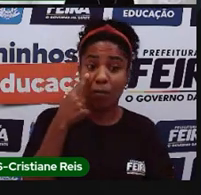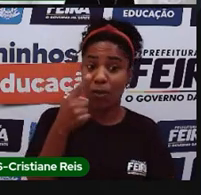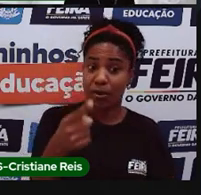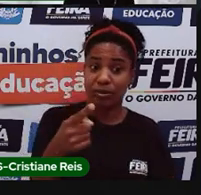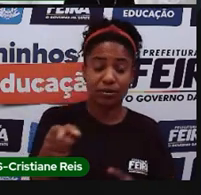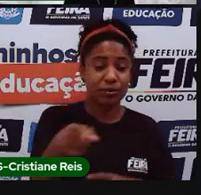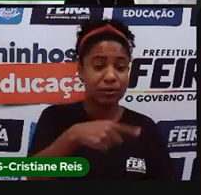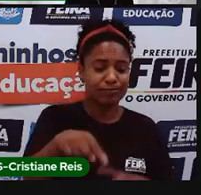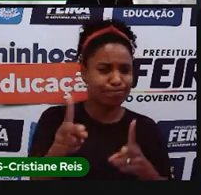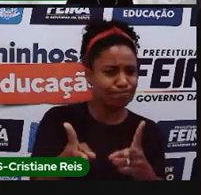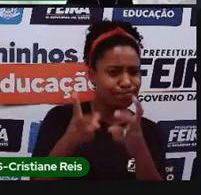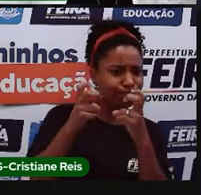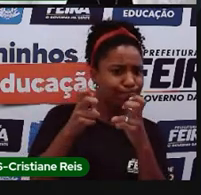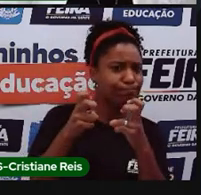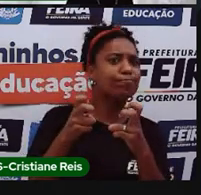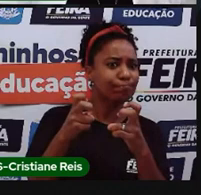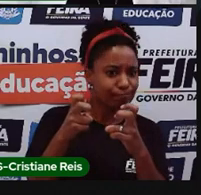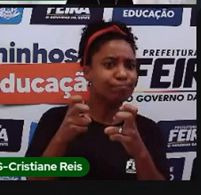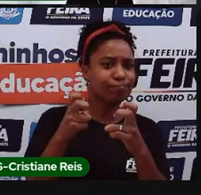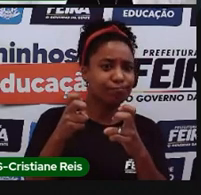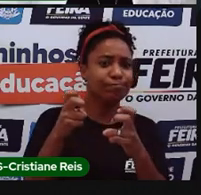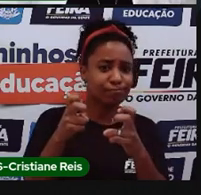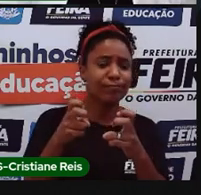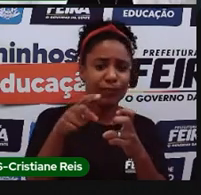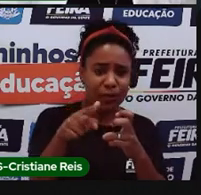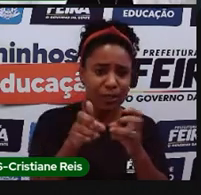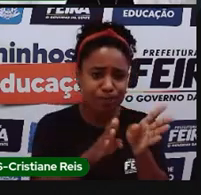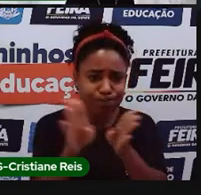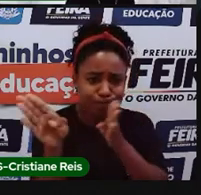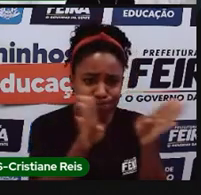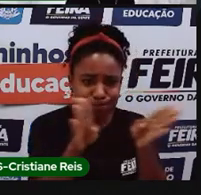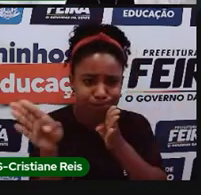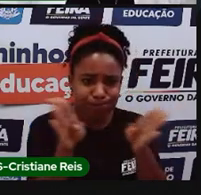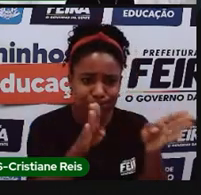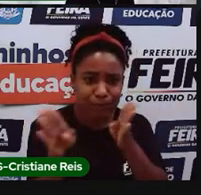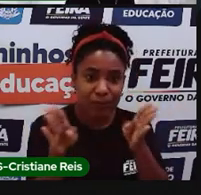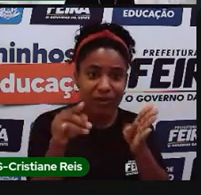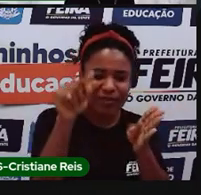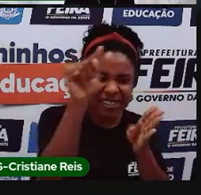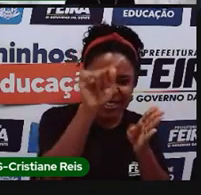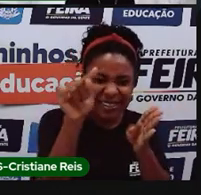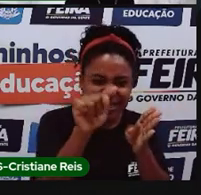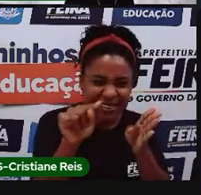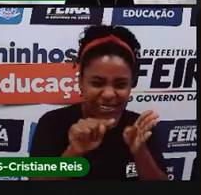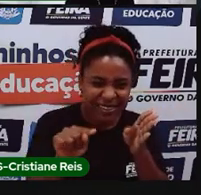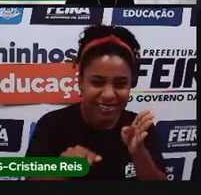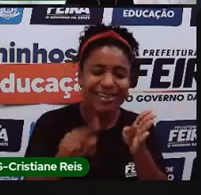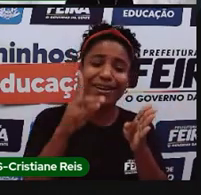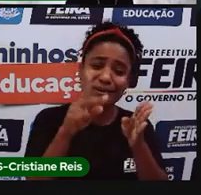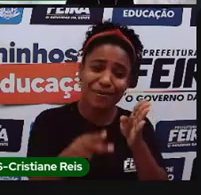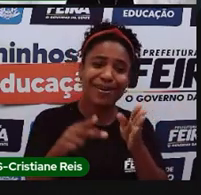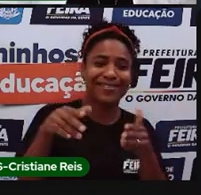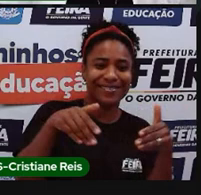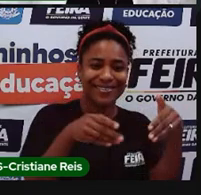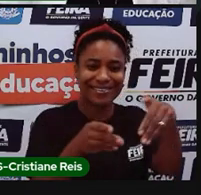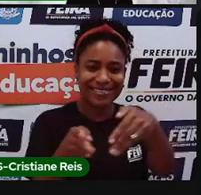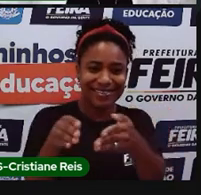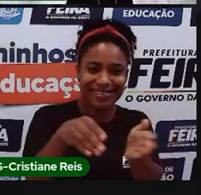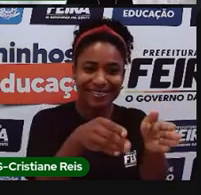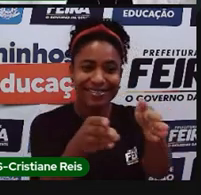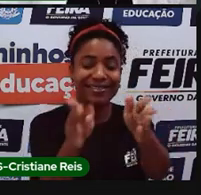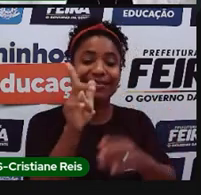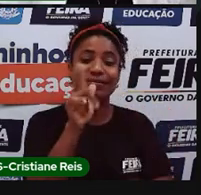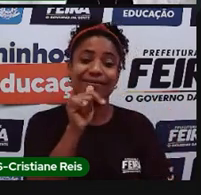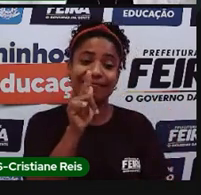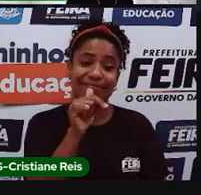que dentro delas tem uma série de tracinhos aí, que são os rios, tá vendo? Então, o objetivo desse mapa, aí eu vou descobrir,